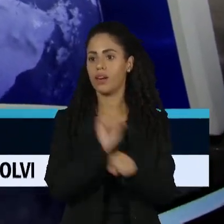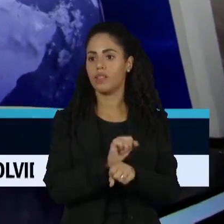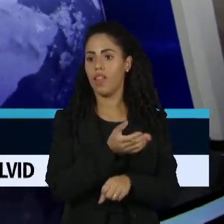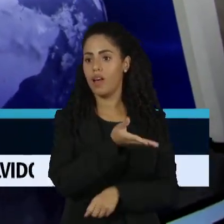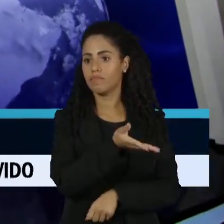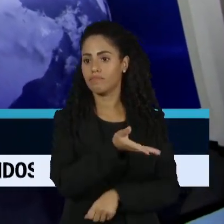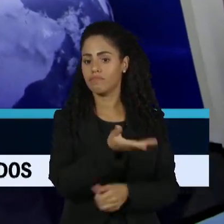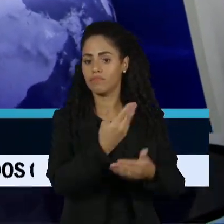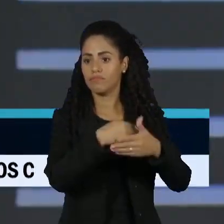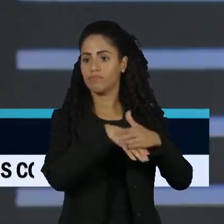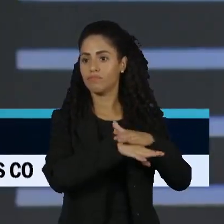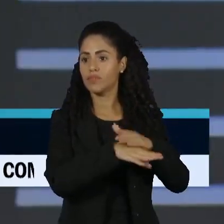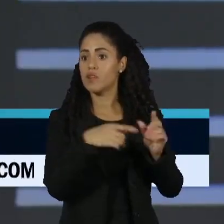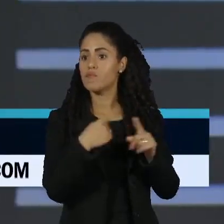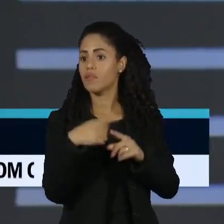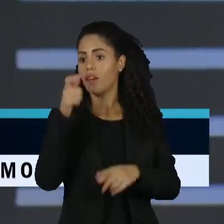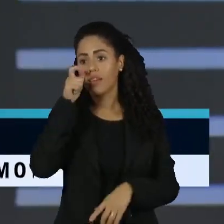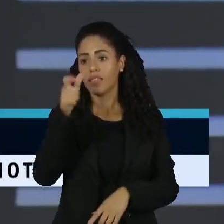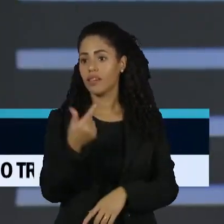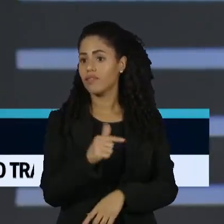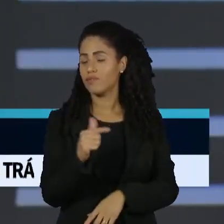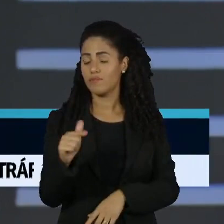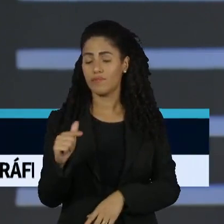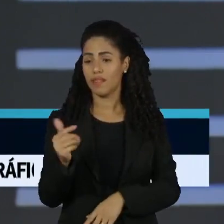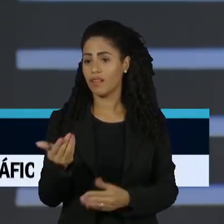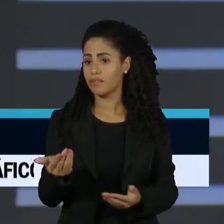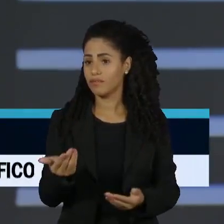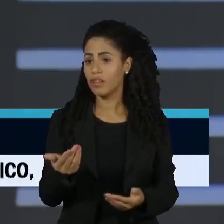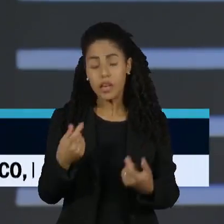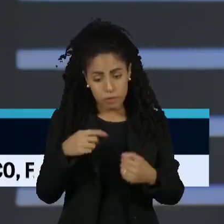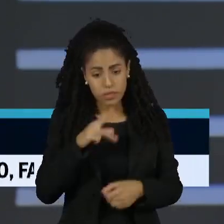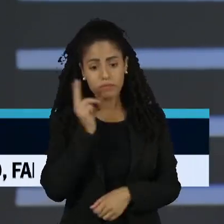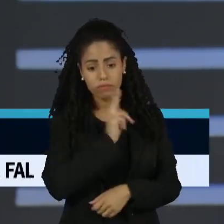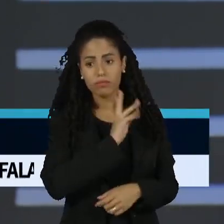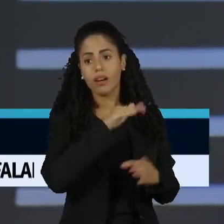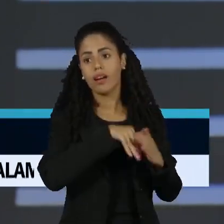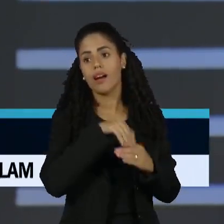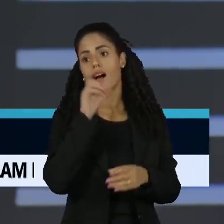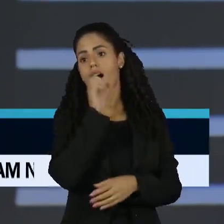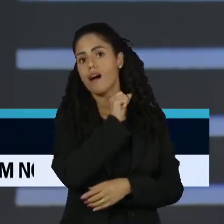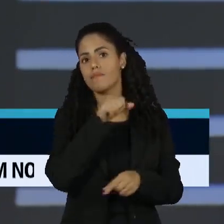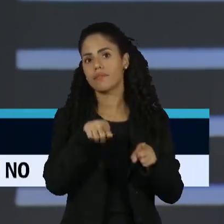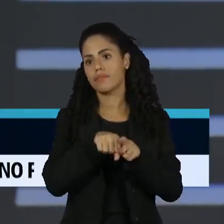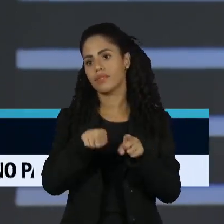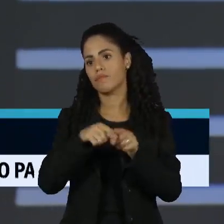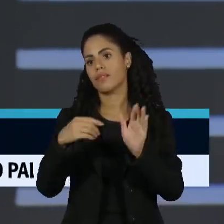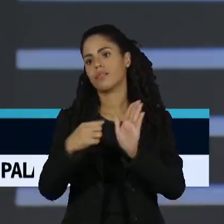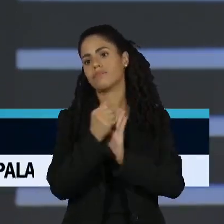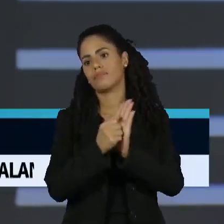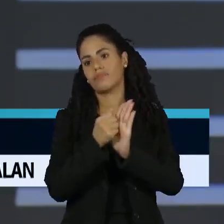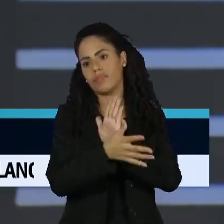na Câmara, apesar de ter um regime de urgência, muito por pressão das big techs, das próprias plataformas. tem é foi faz. Obrigado.